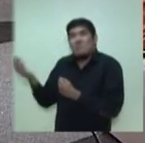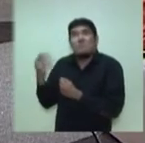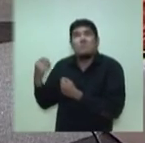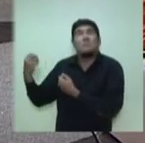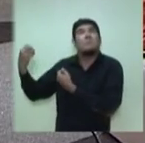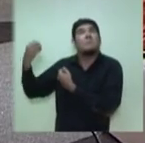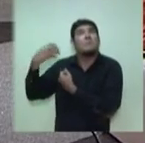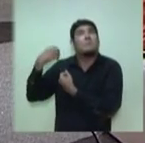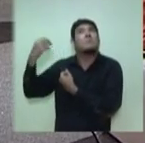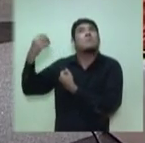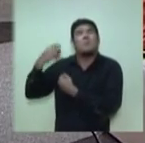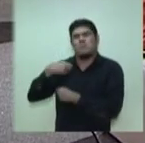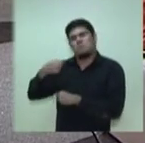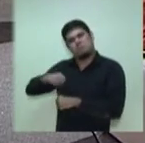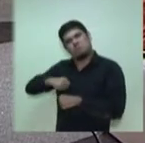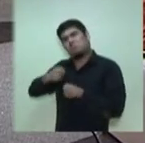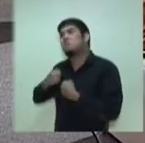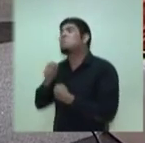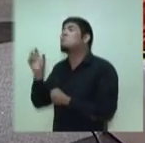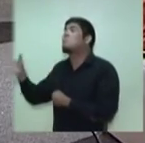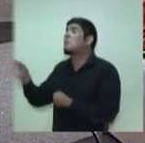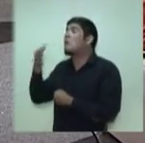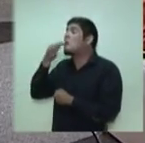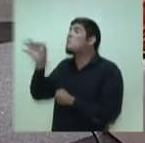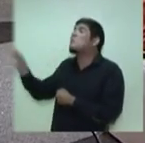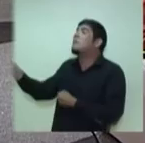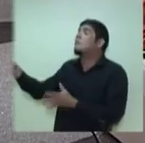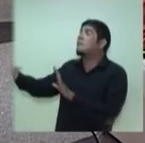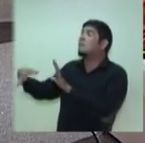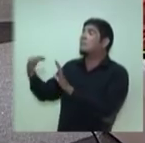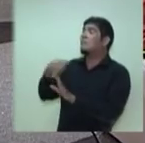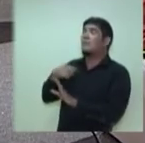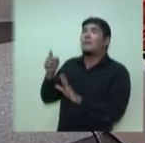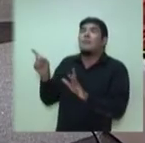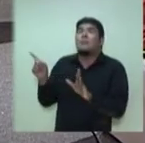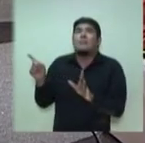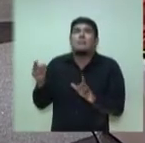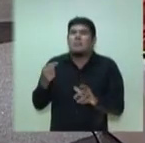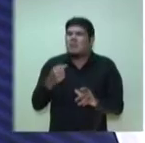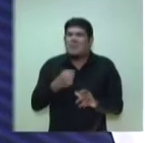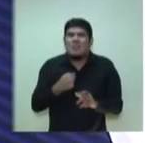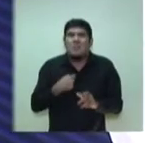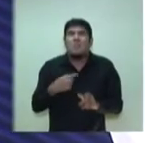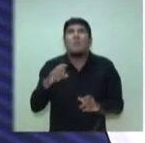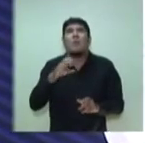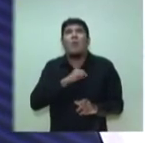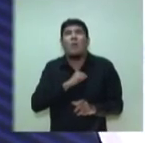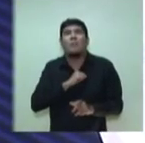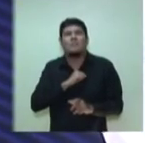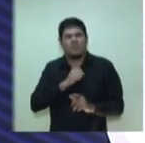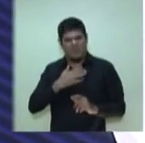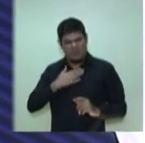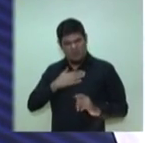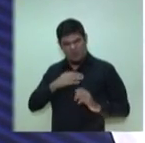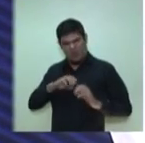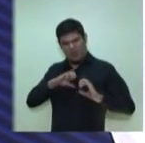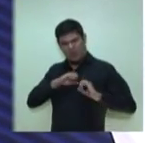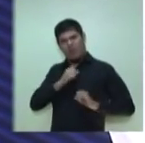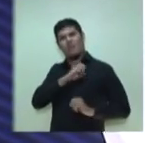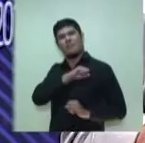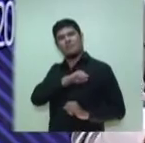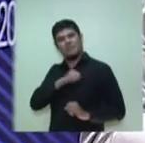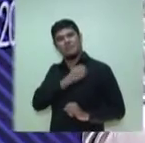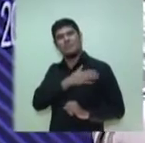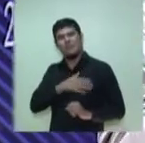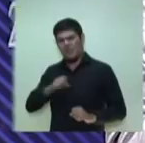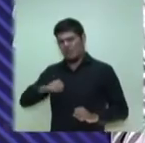às ordens para respeitar a votação que ele terá obtido. Para mim, não existe nada a não ser muito amor no coração. Não existe nada a não ser